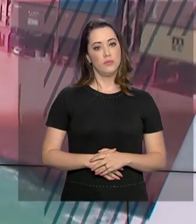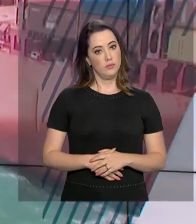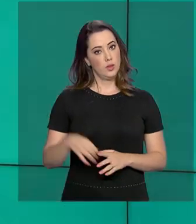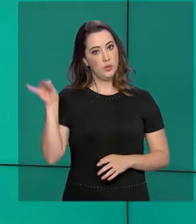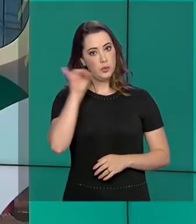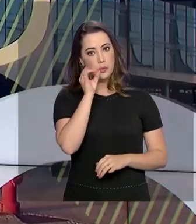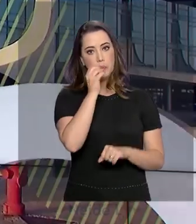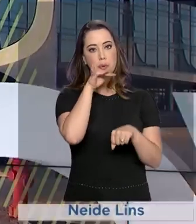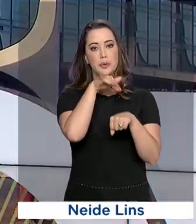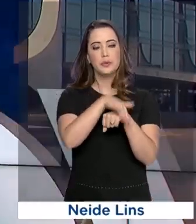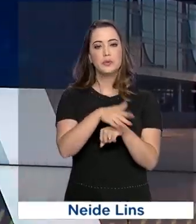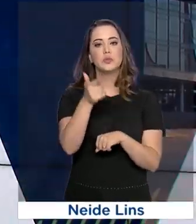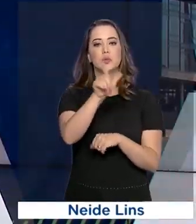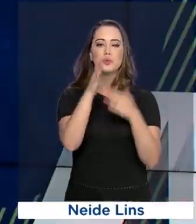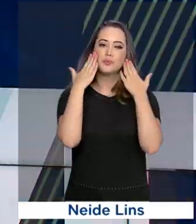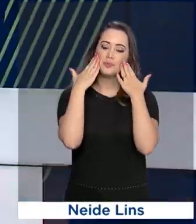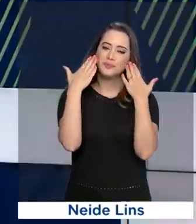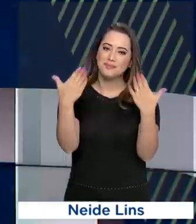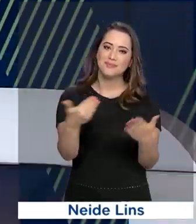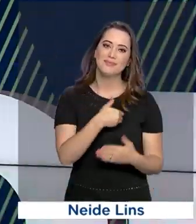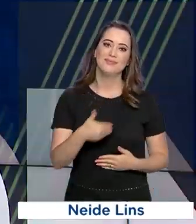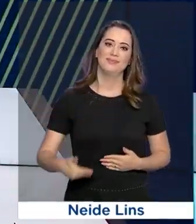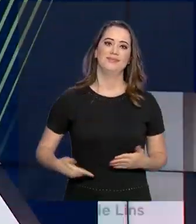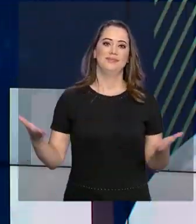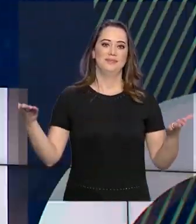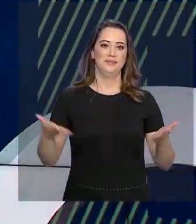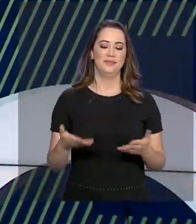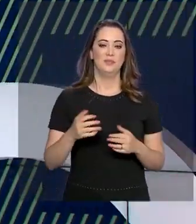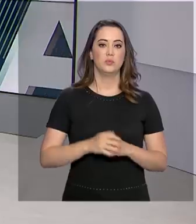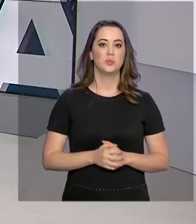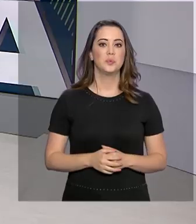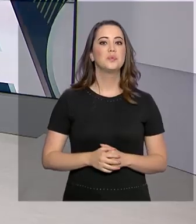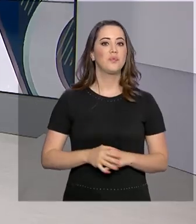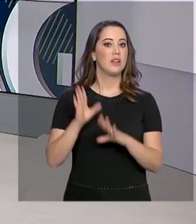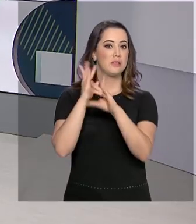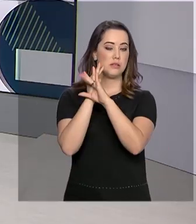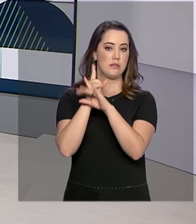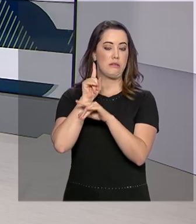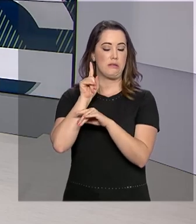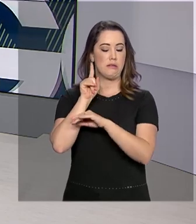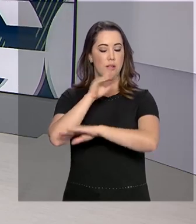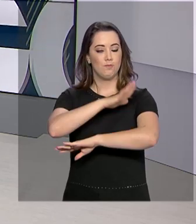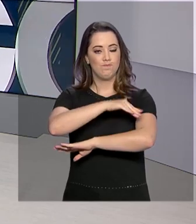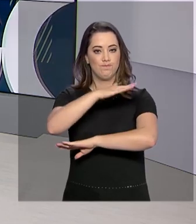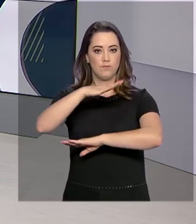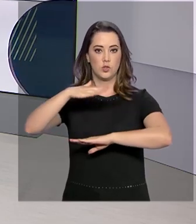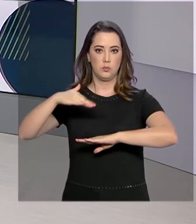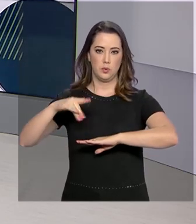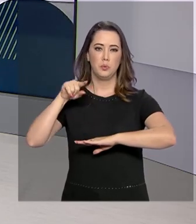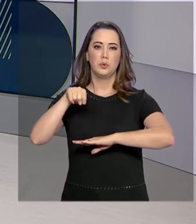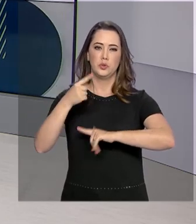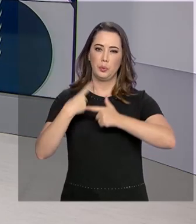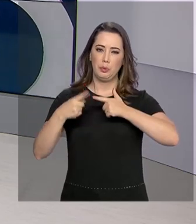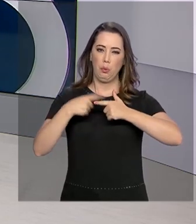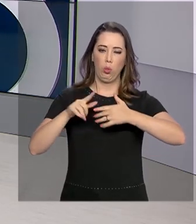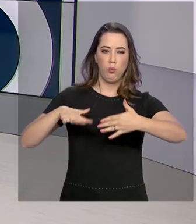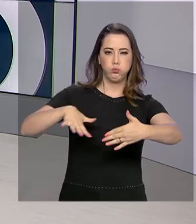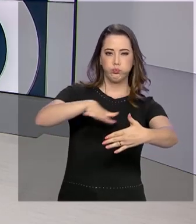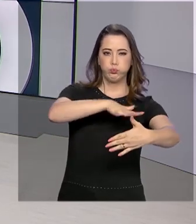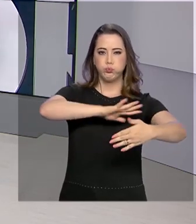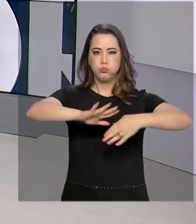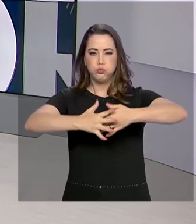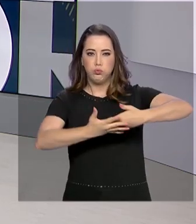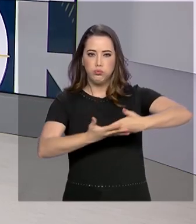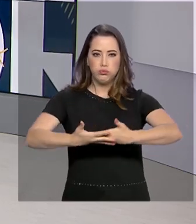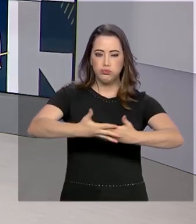Olá, boa noite. Já estou de volta com o governo agora. A cidade mineira de Brumadinho, atingida pelo rompimento de uma barragem de